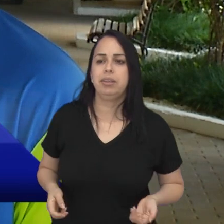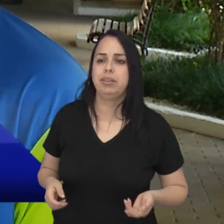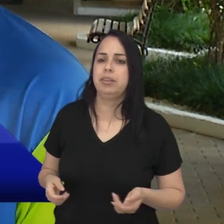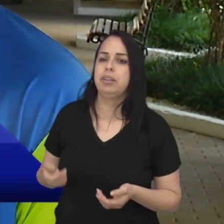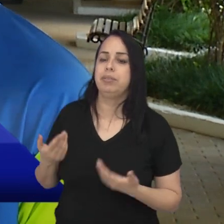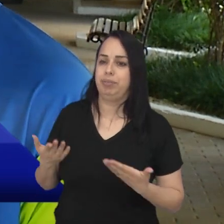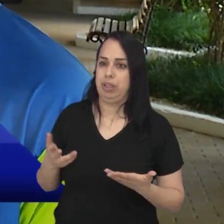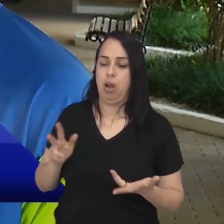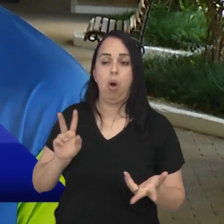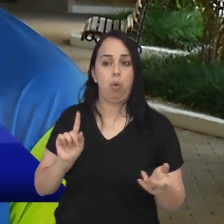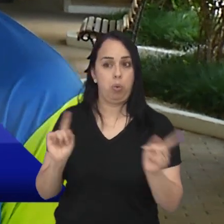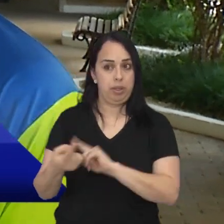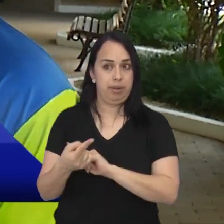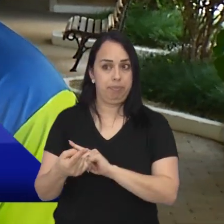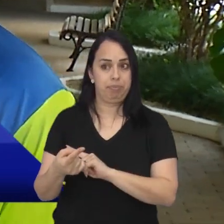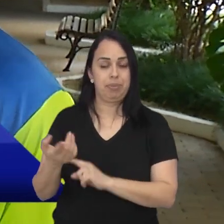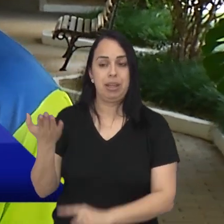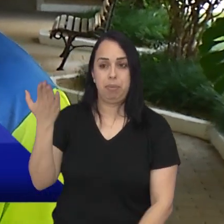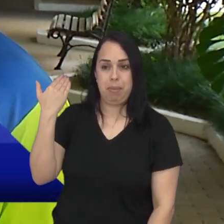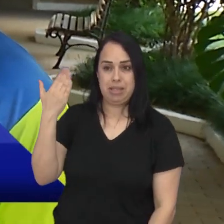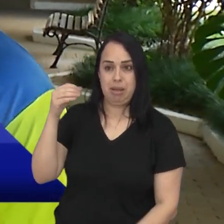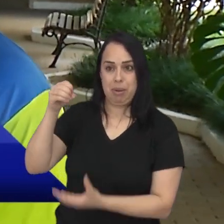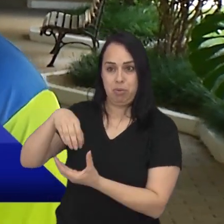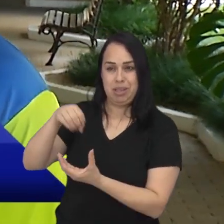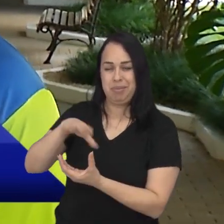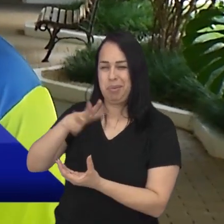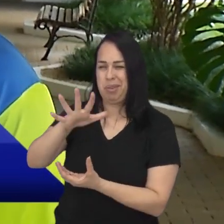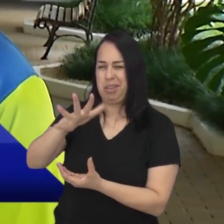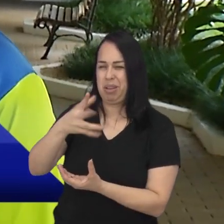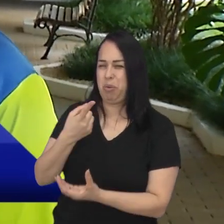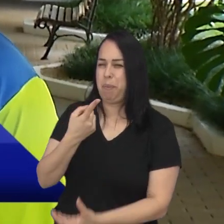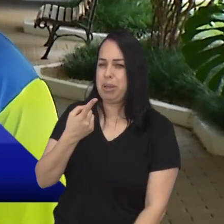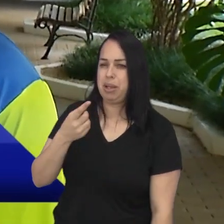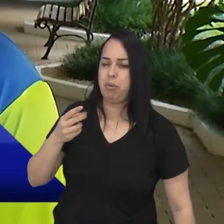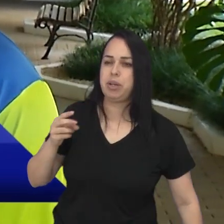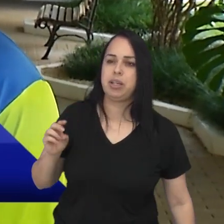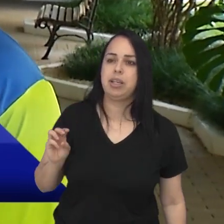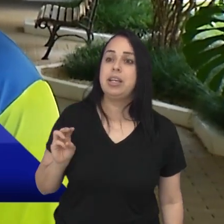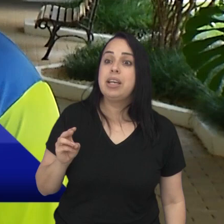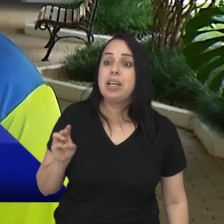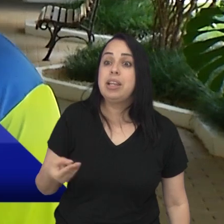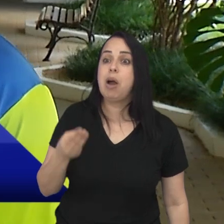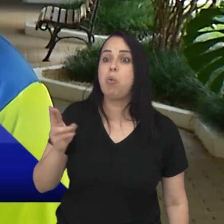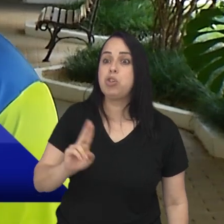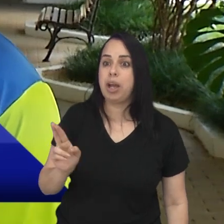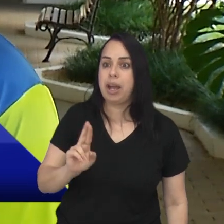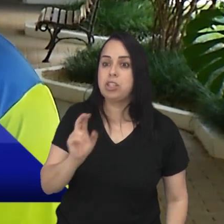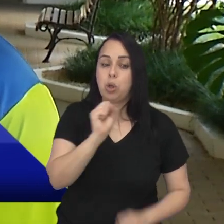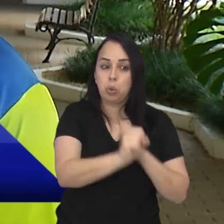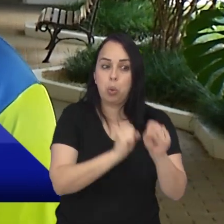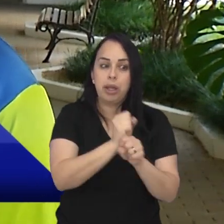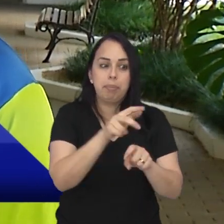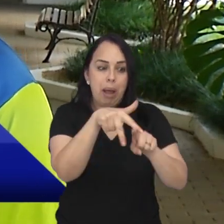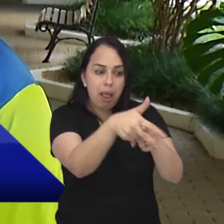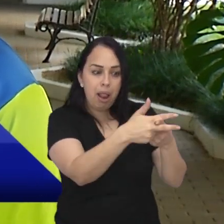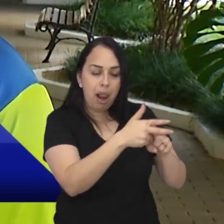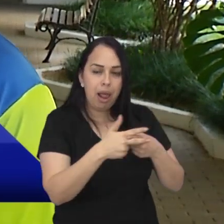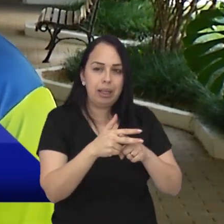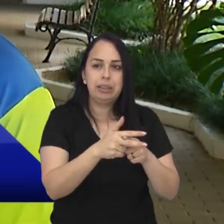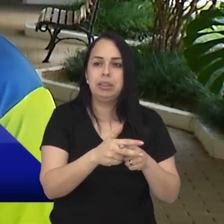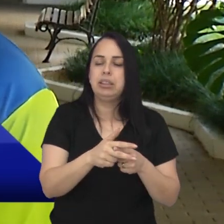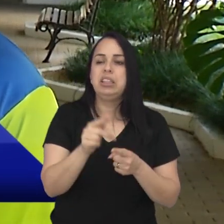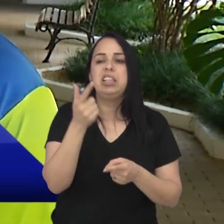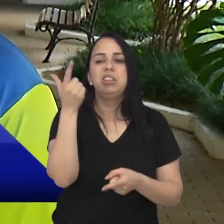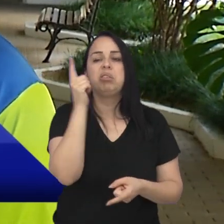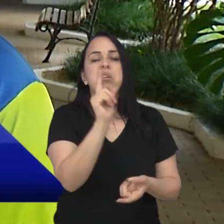processo? Não, é exatamente o contrário. A Urbam gastava perto de 1 milhão e 200 por ano para poder fazer a manutenção do